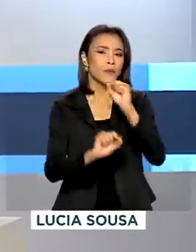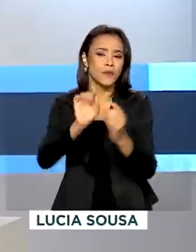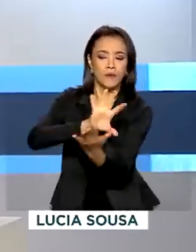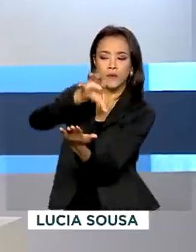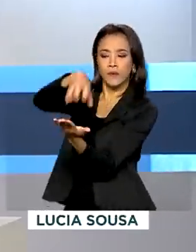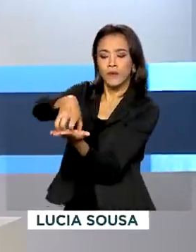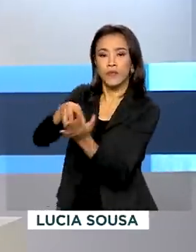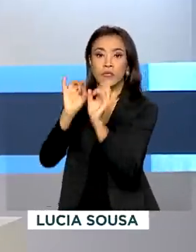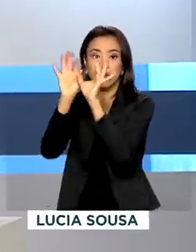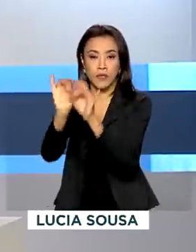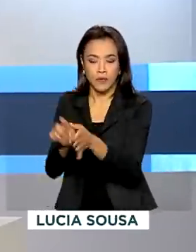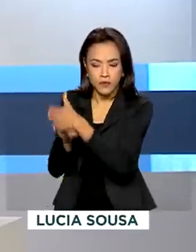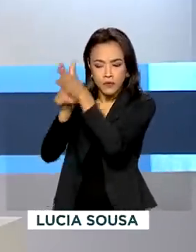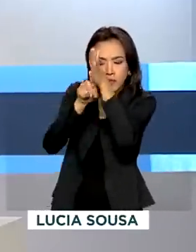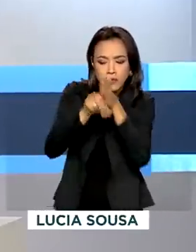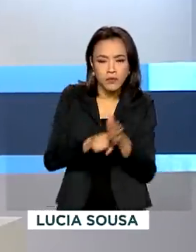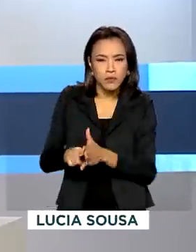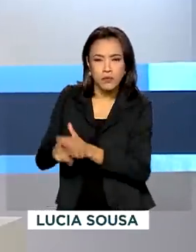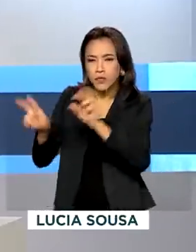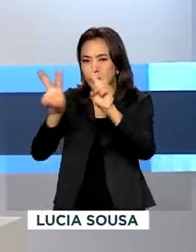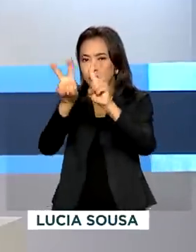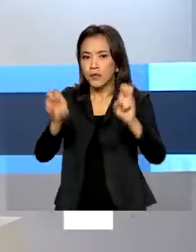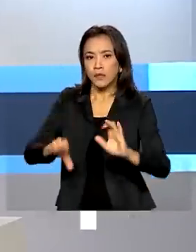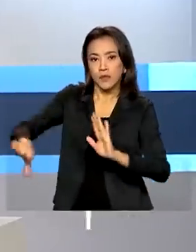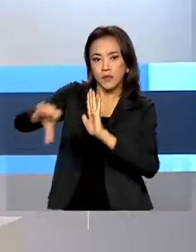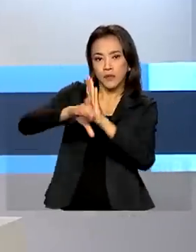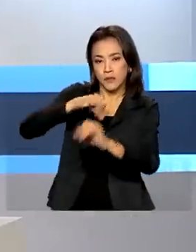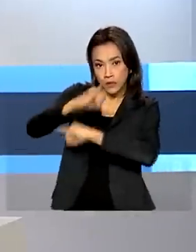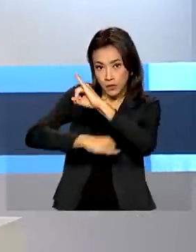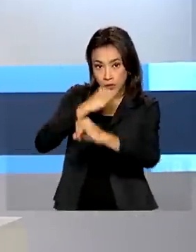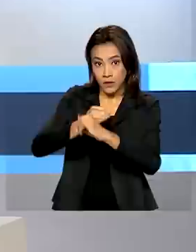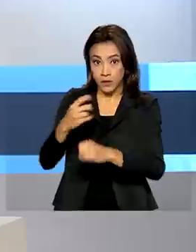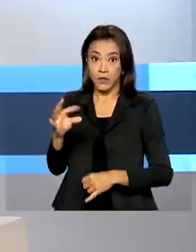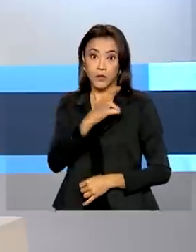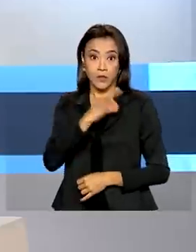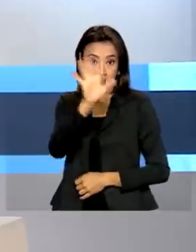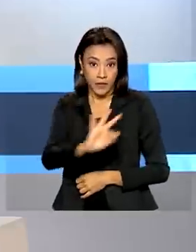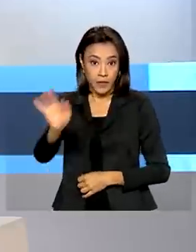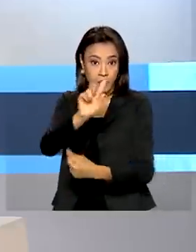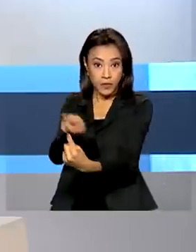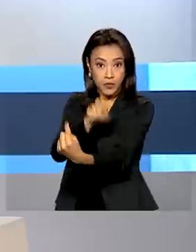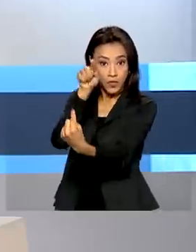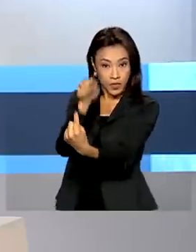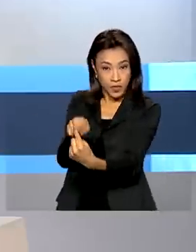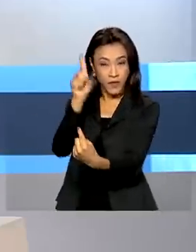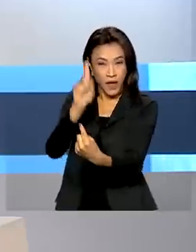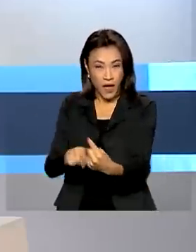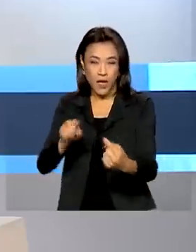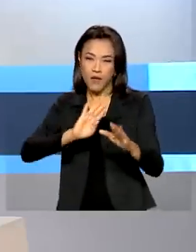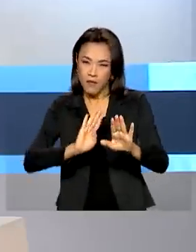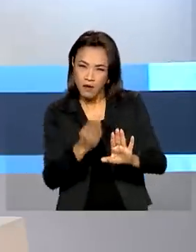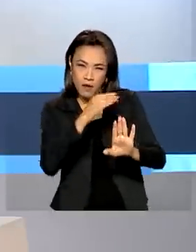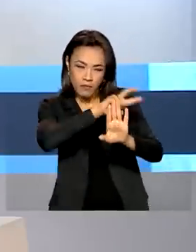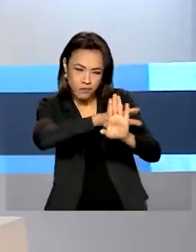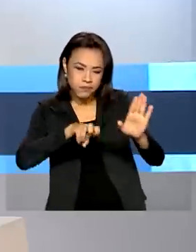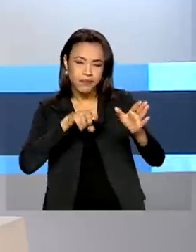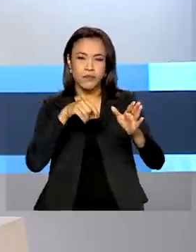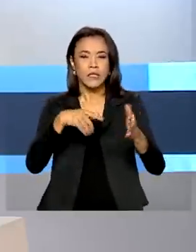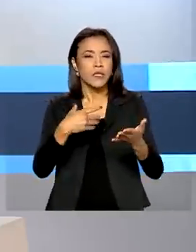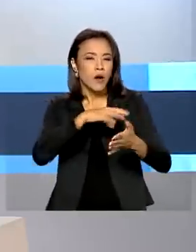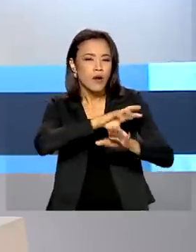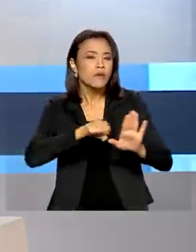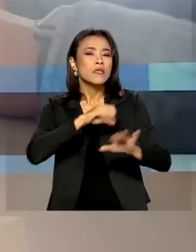Especial de Investigação de Crimes Cibernéticos da Polícia Federal. A meta é investigar fraudes bancárias e crimes